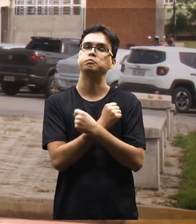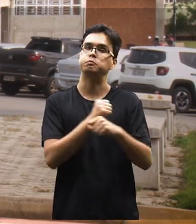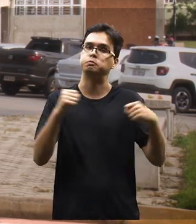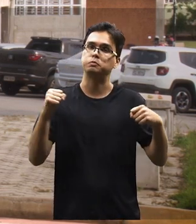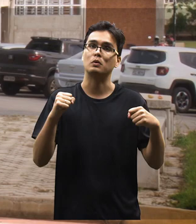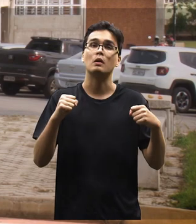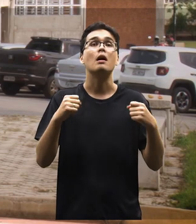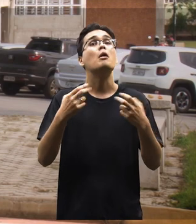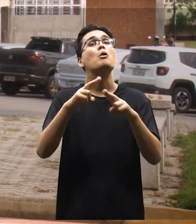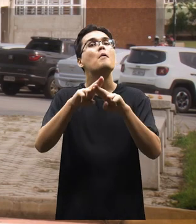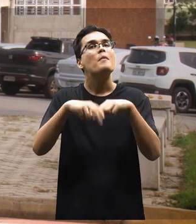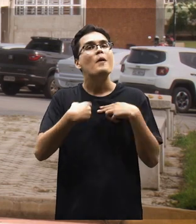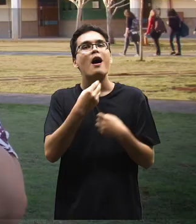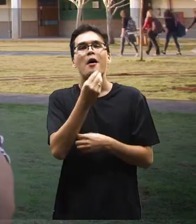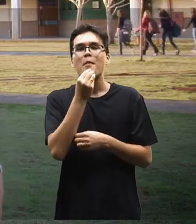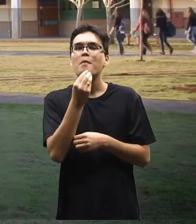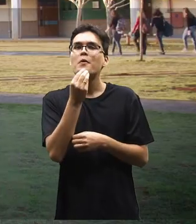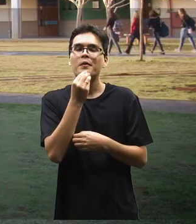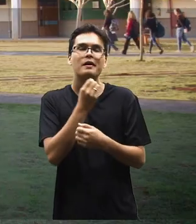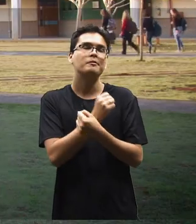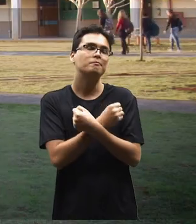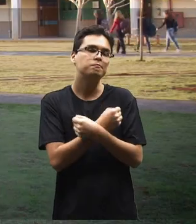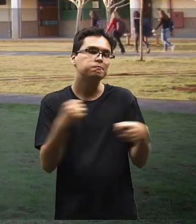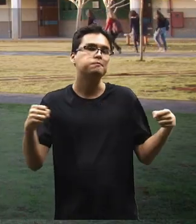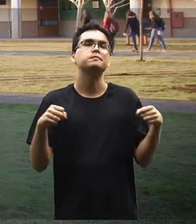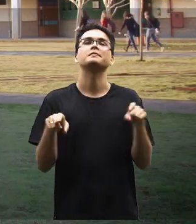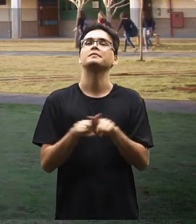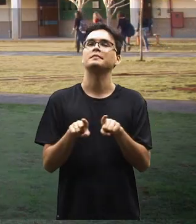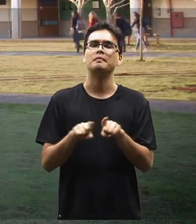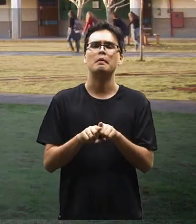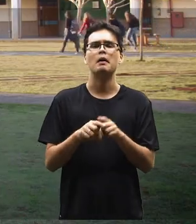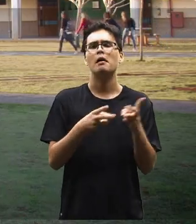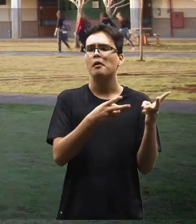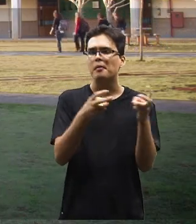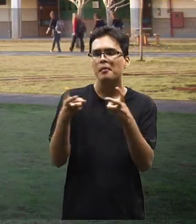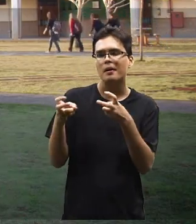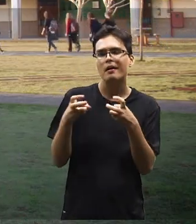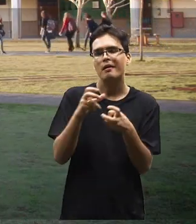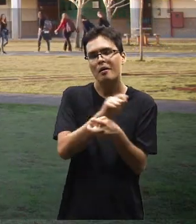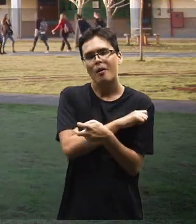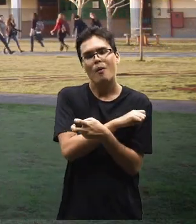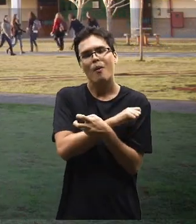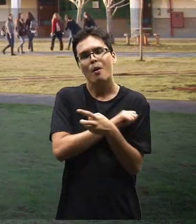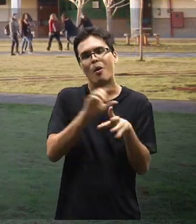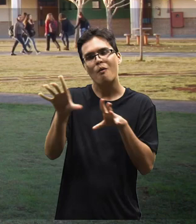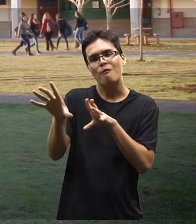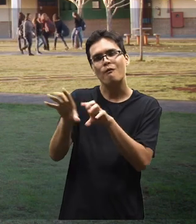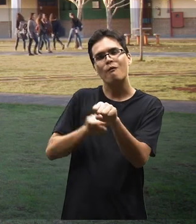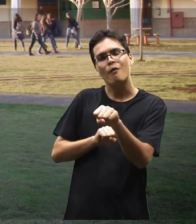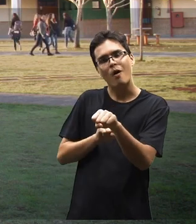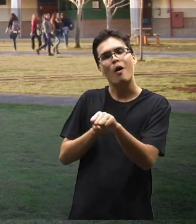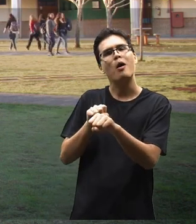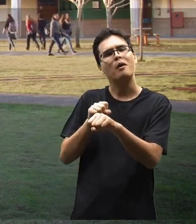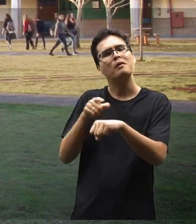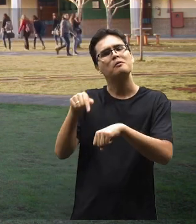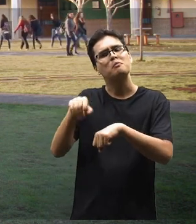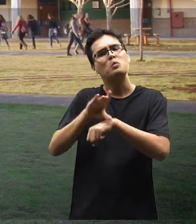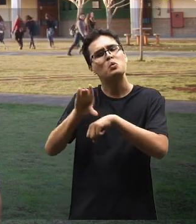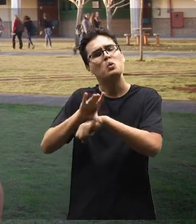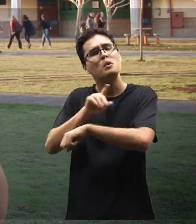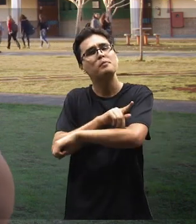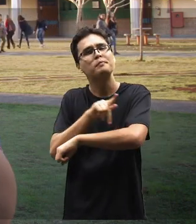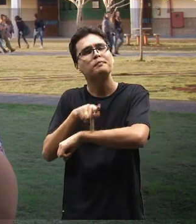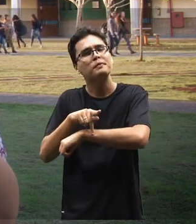grande, então a oportunidade é grande. A gente percebe isso nos alunos que se formam no curso de